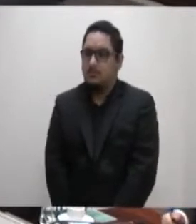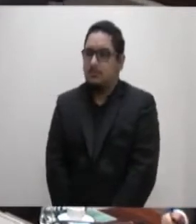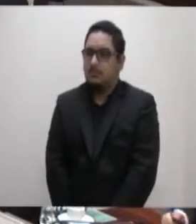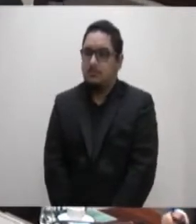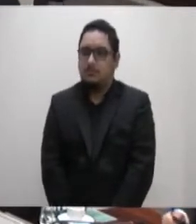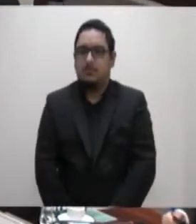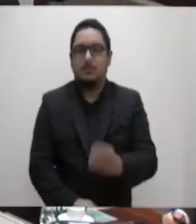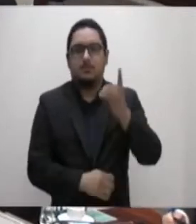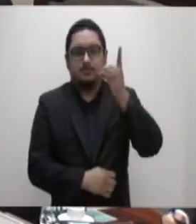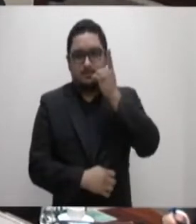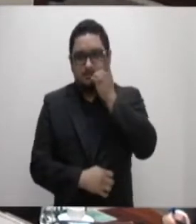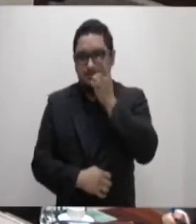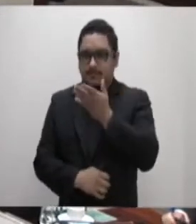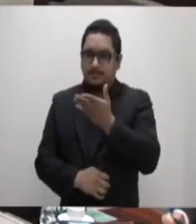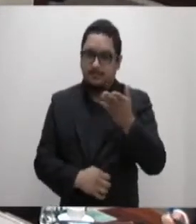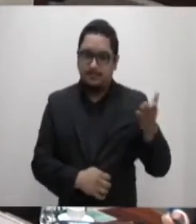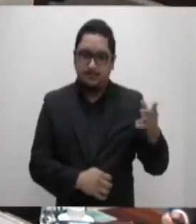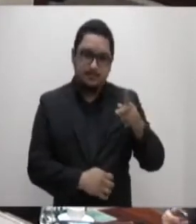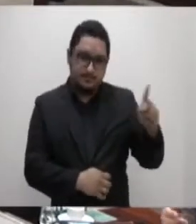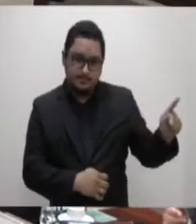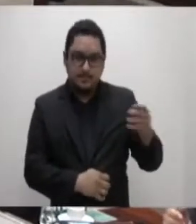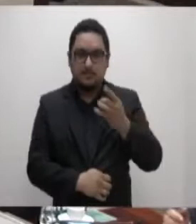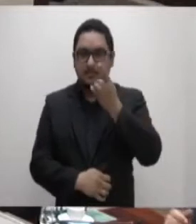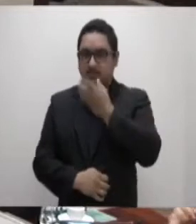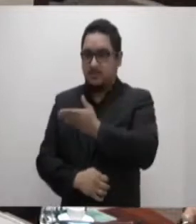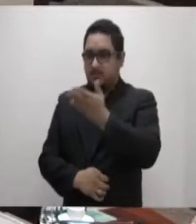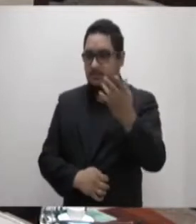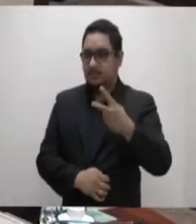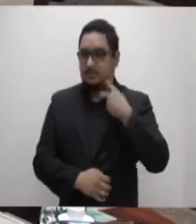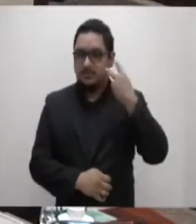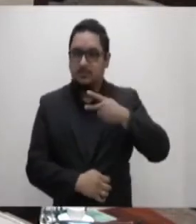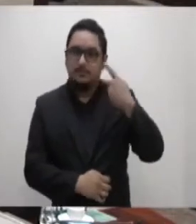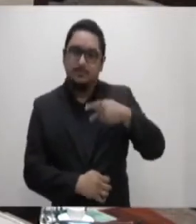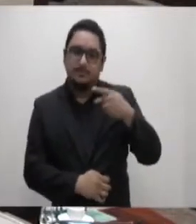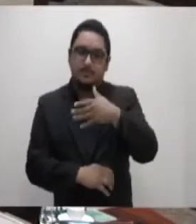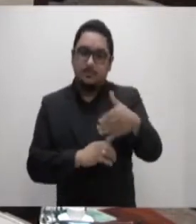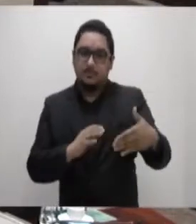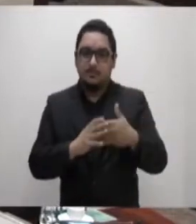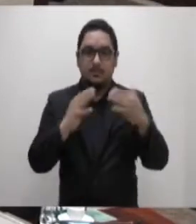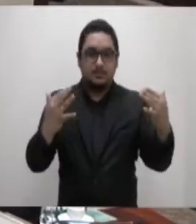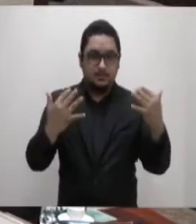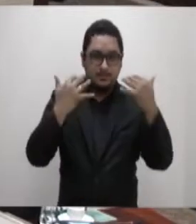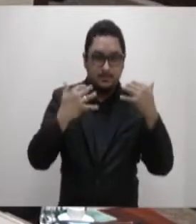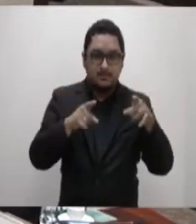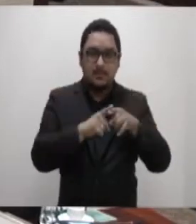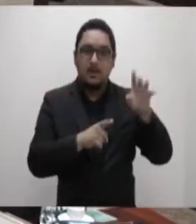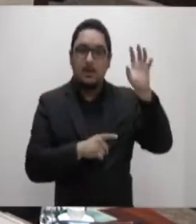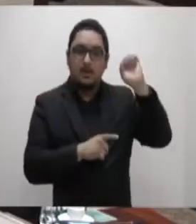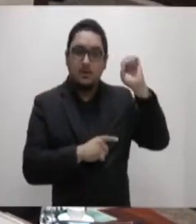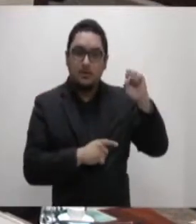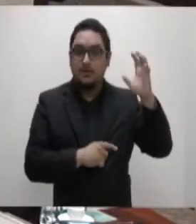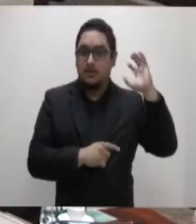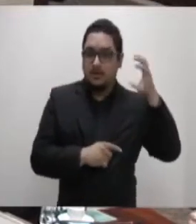Bom dia, bom dia, presidente, bom dia, novos colegas, bom dia a todos os ouvintes e telespectadores da Rádio TV Câmara,